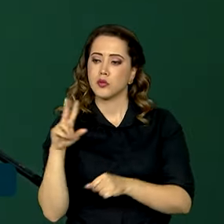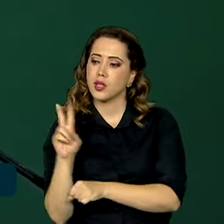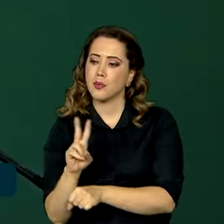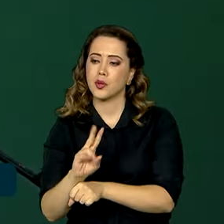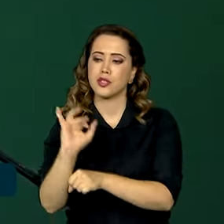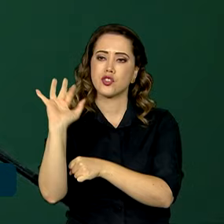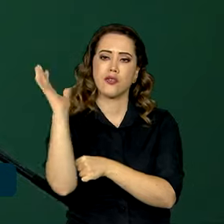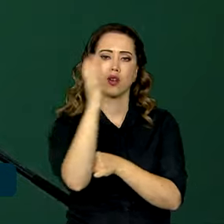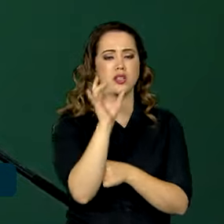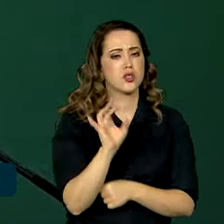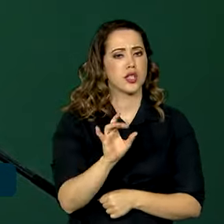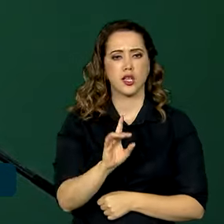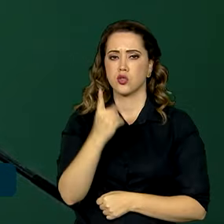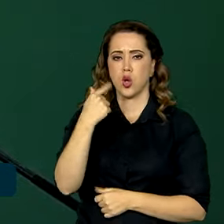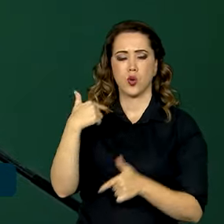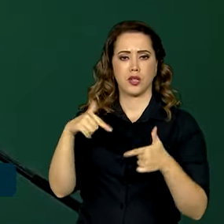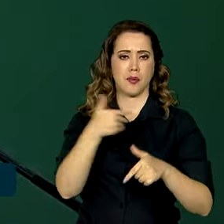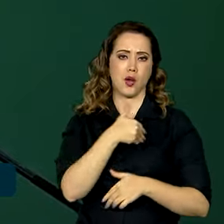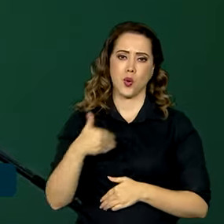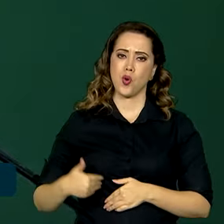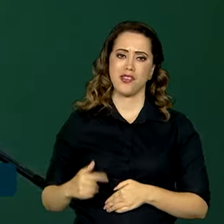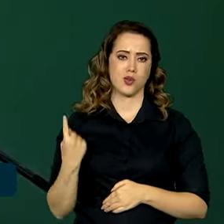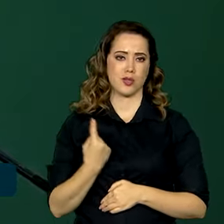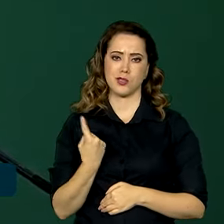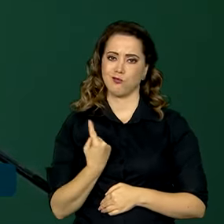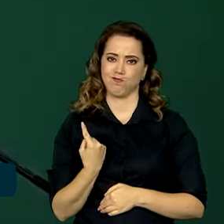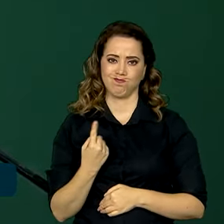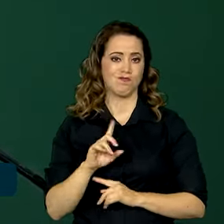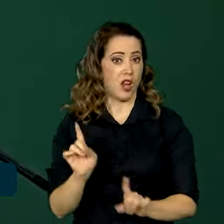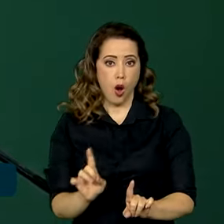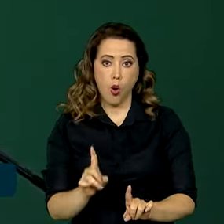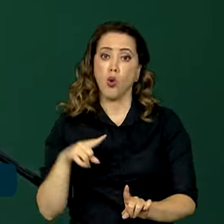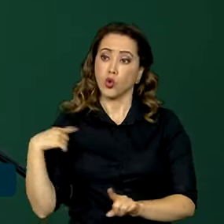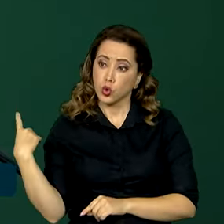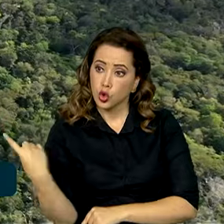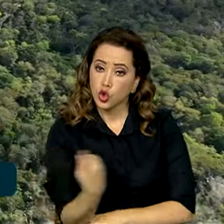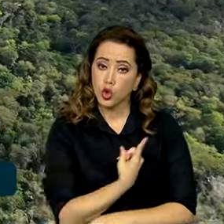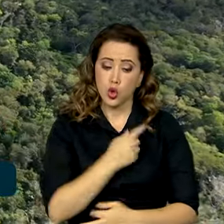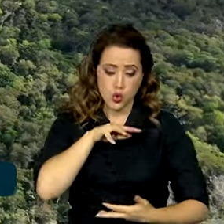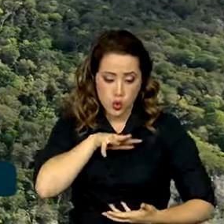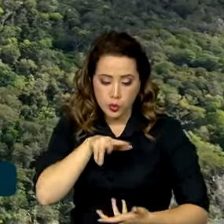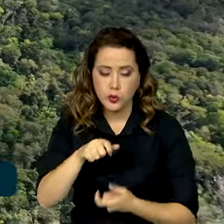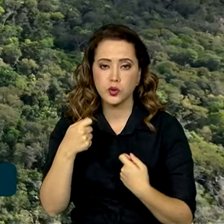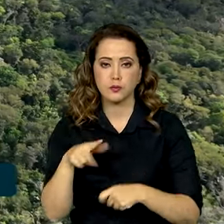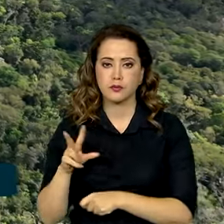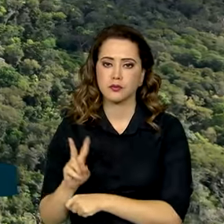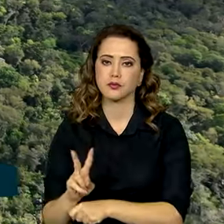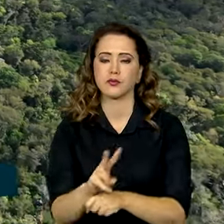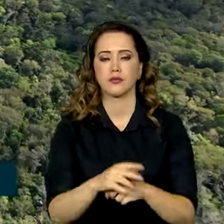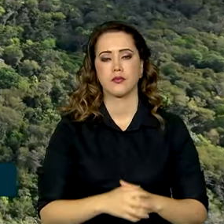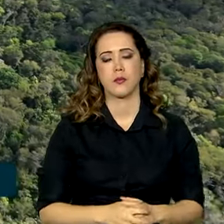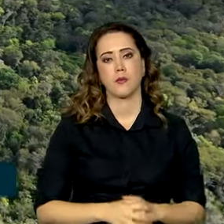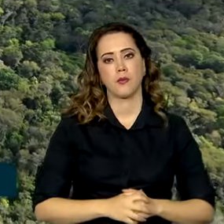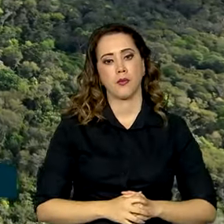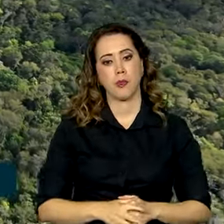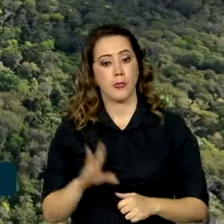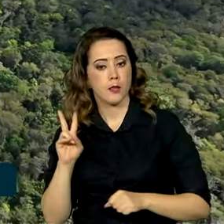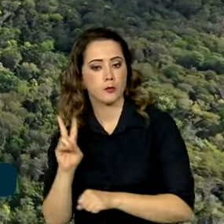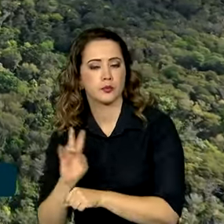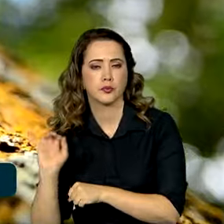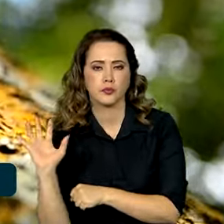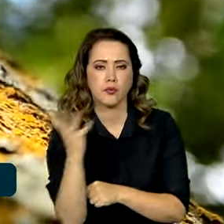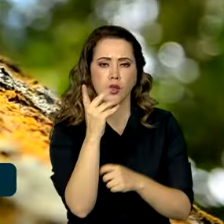floresta não é só uma ação de governo, é uma ação de toda a humanidade. Proteger a floresta, dar mais voz aos países